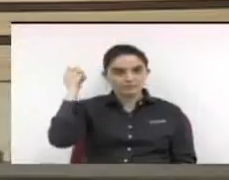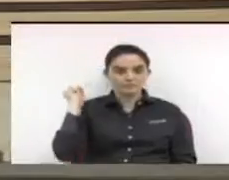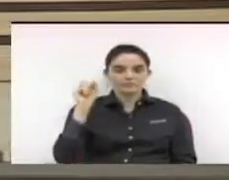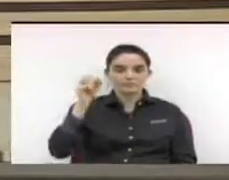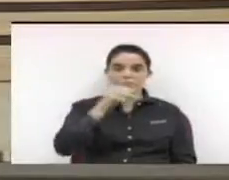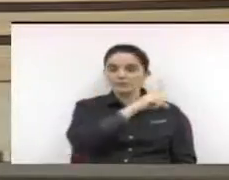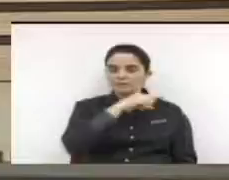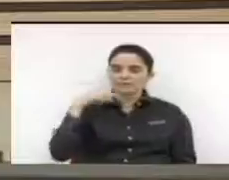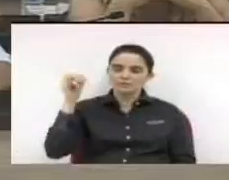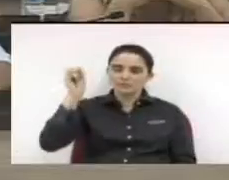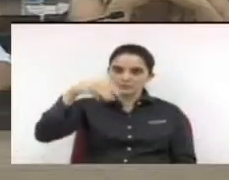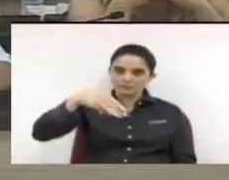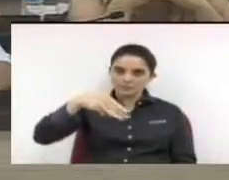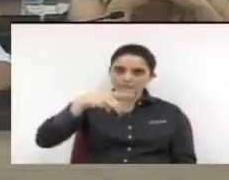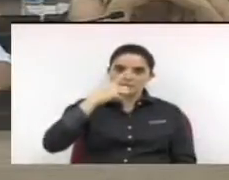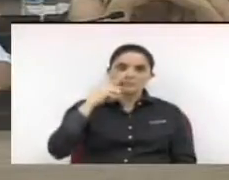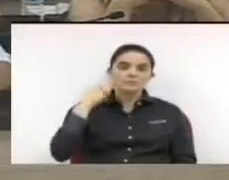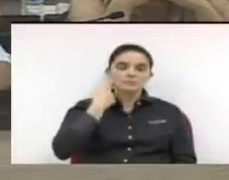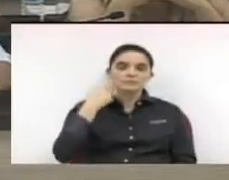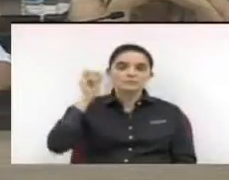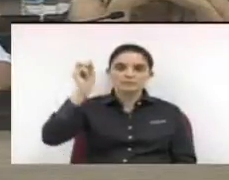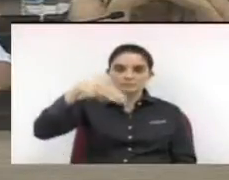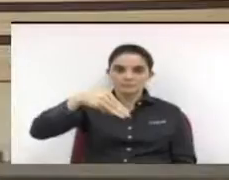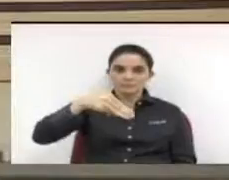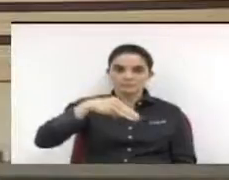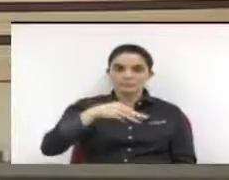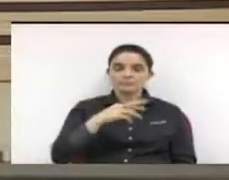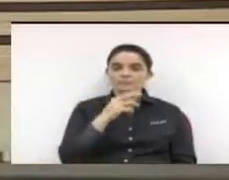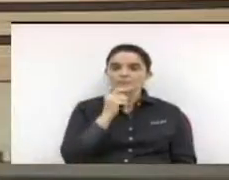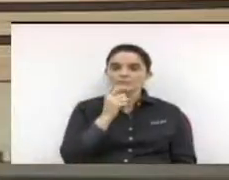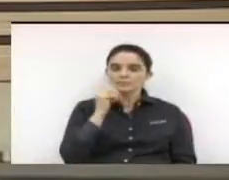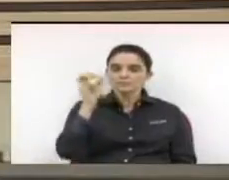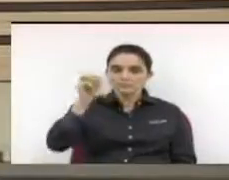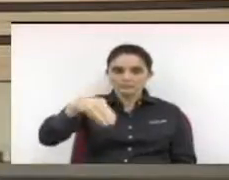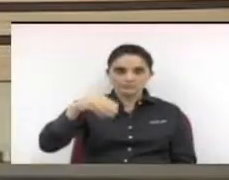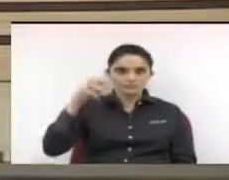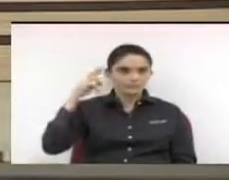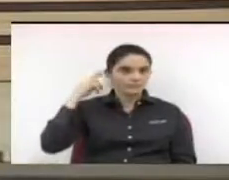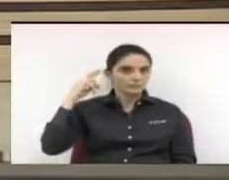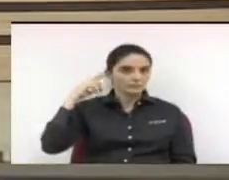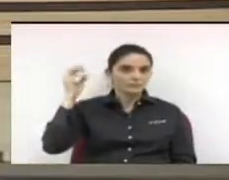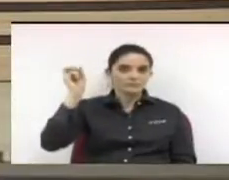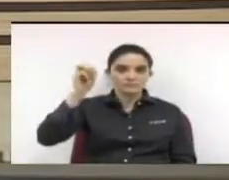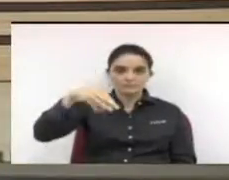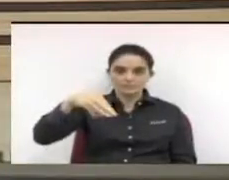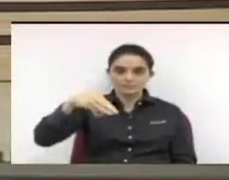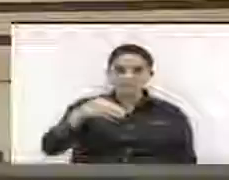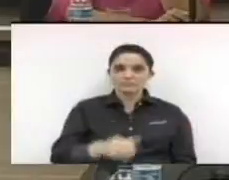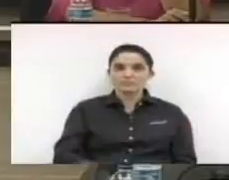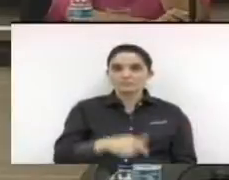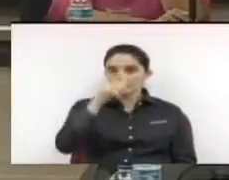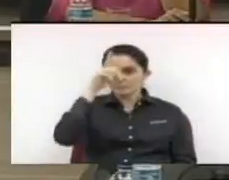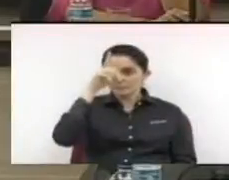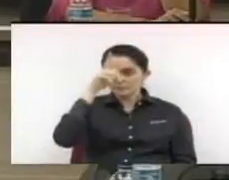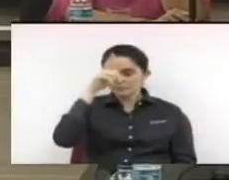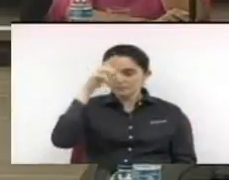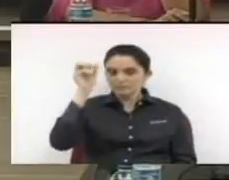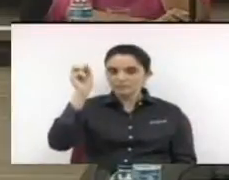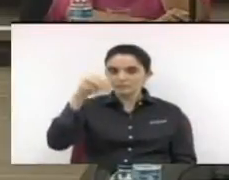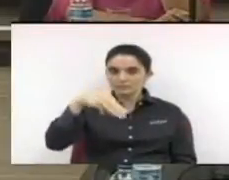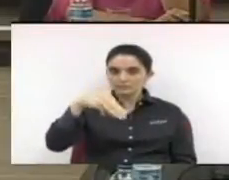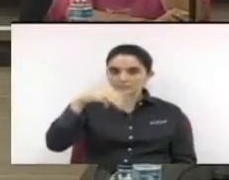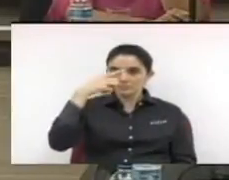Sim Milton César dos Santos Sim Doutor Raul Sim Ronei Costa Martins Sim Sidney